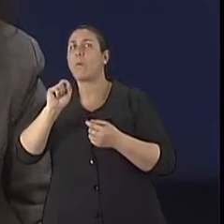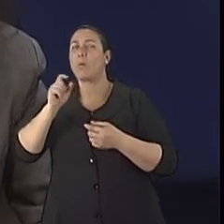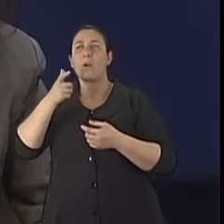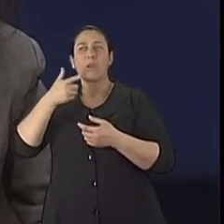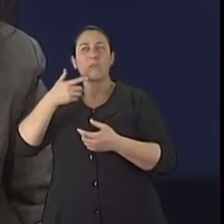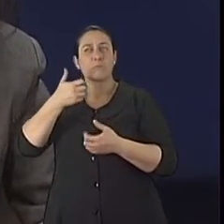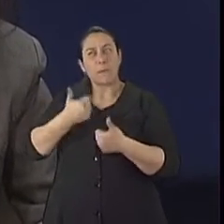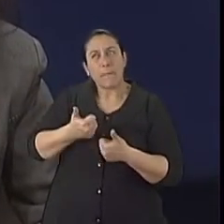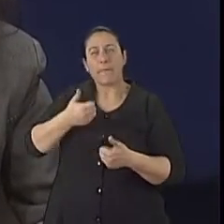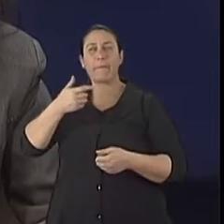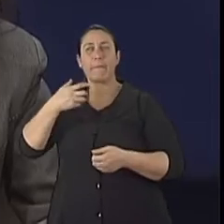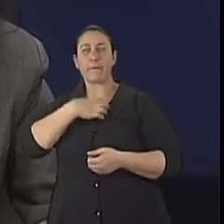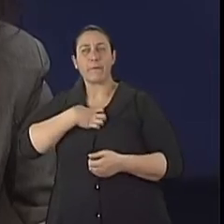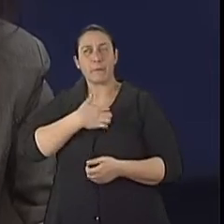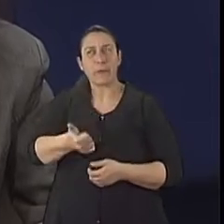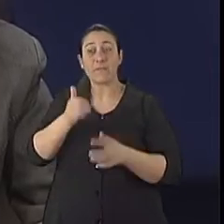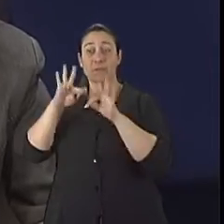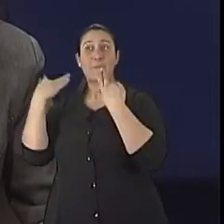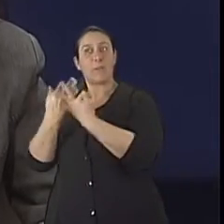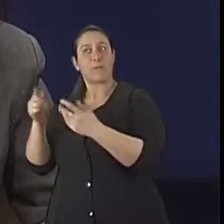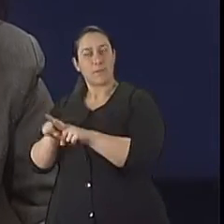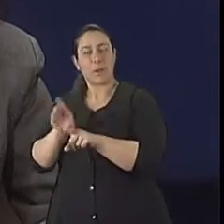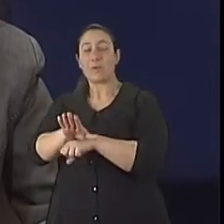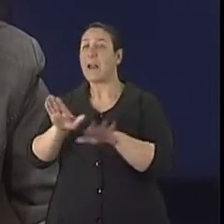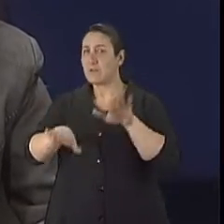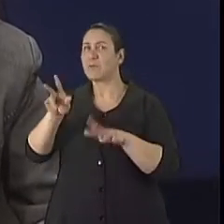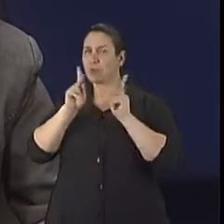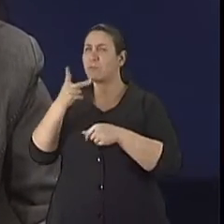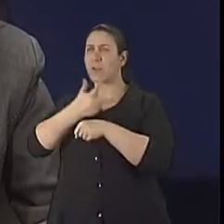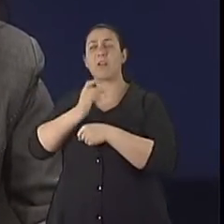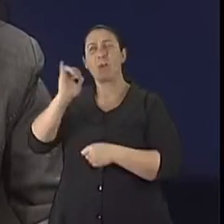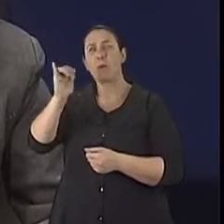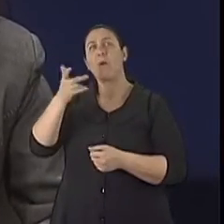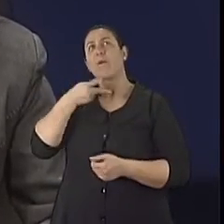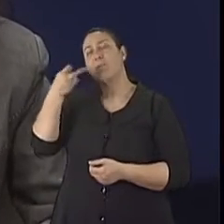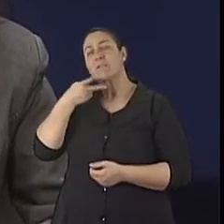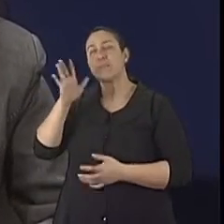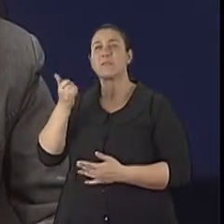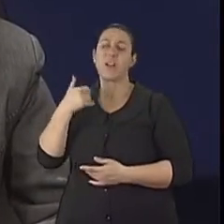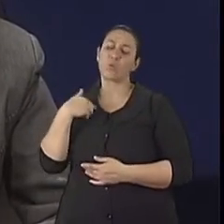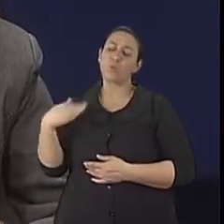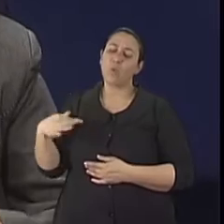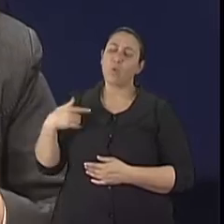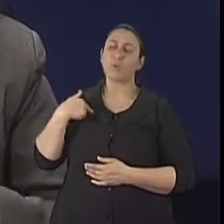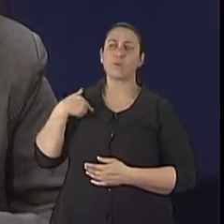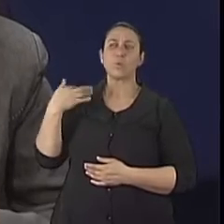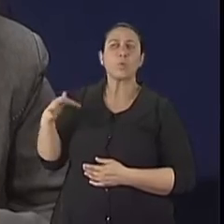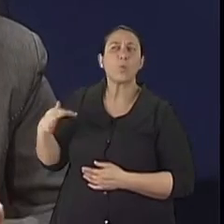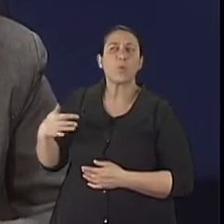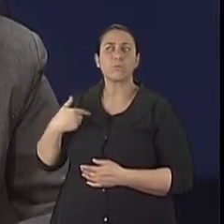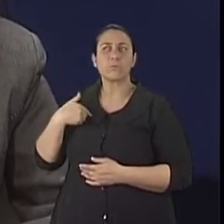importante da família, de novo, se o paciente refere, tô com algum sintoma, começa a falar, né, uma dor aqui, uma dor ali, ou alguma,